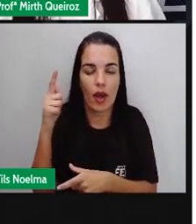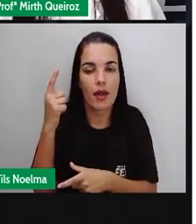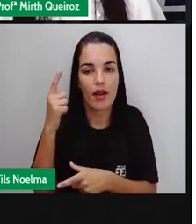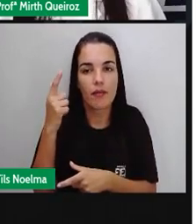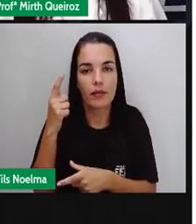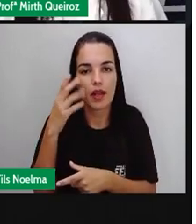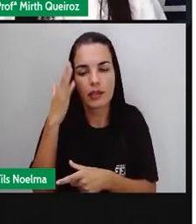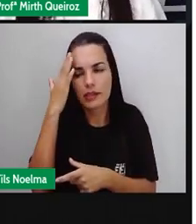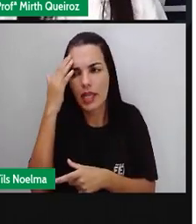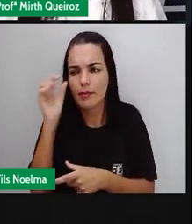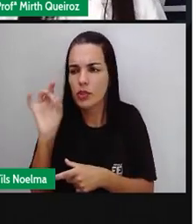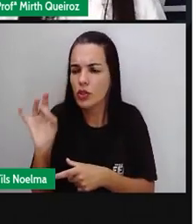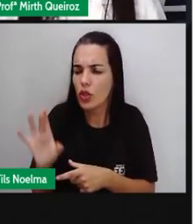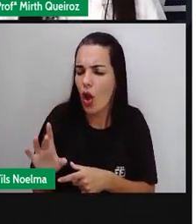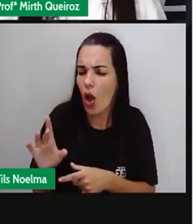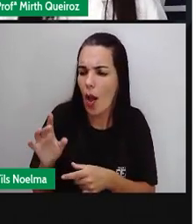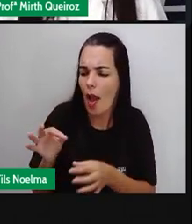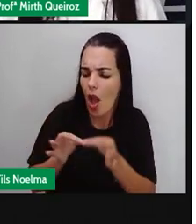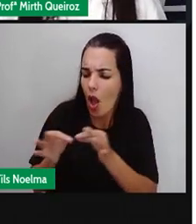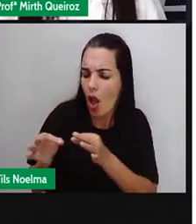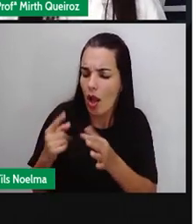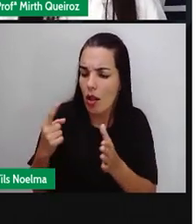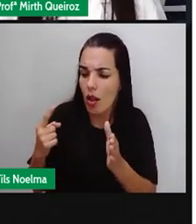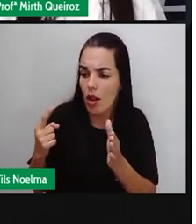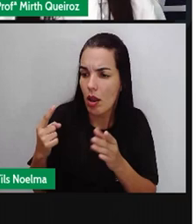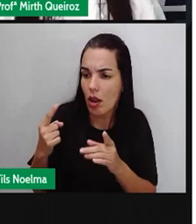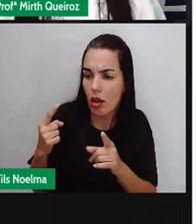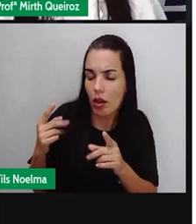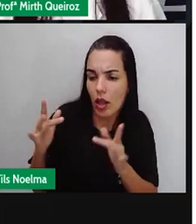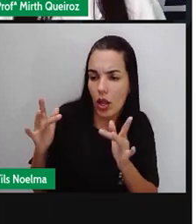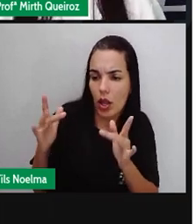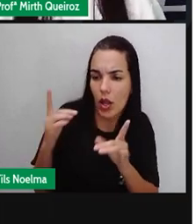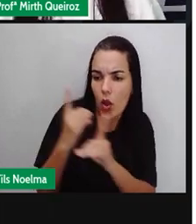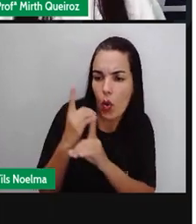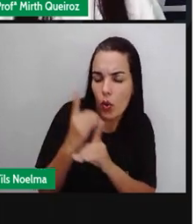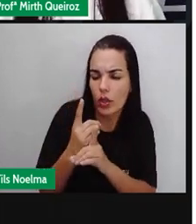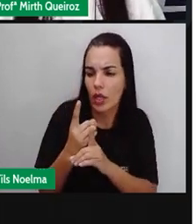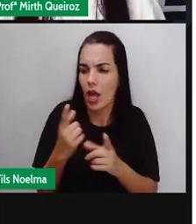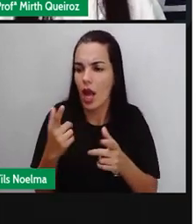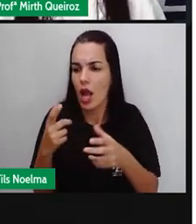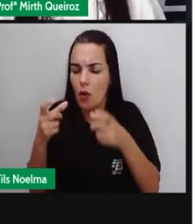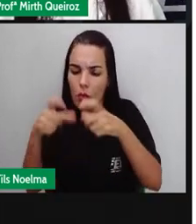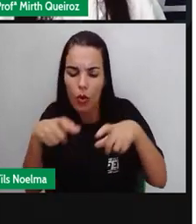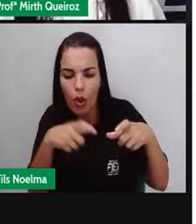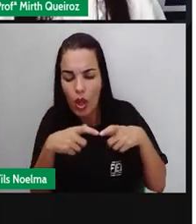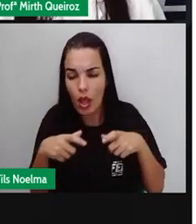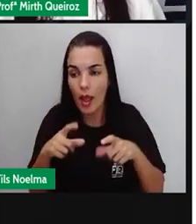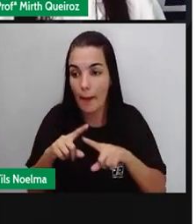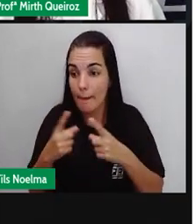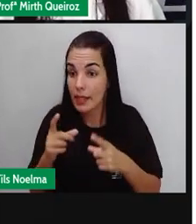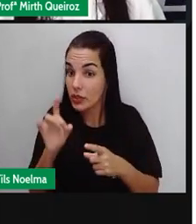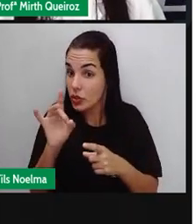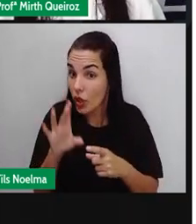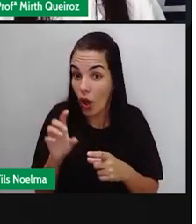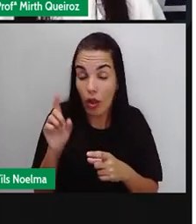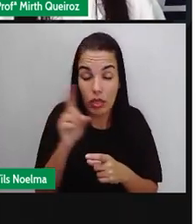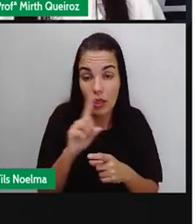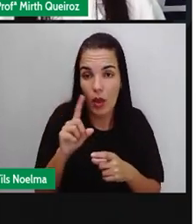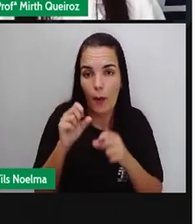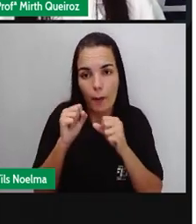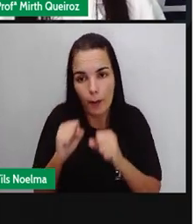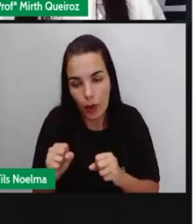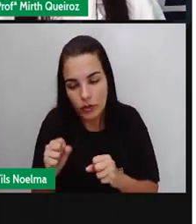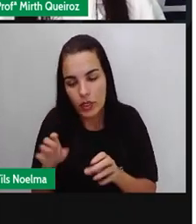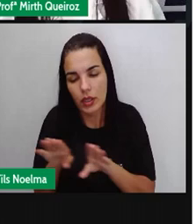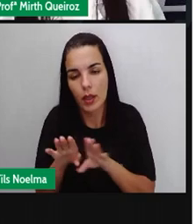se localizar, ou a gente localizar um determinado local. Mas não é somente para isso que servem os mapas, não. Eles também servem